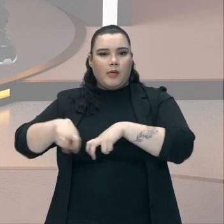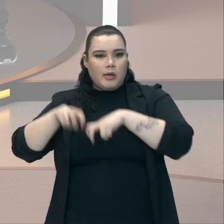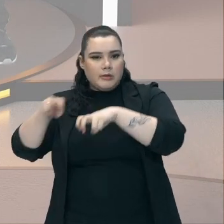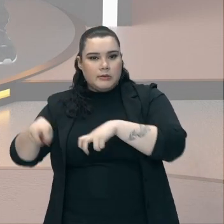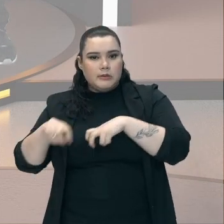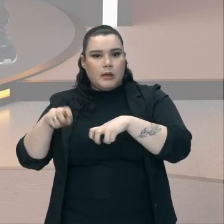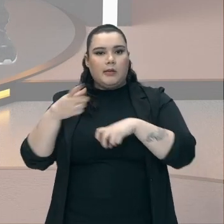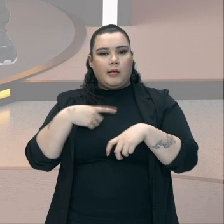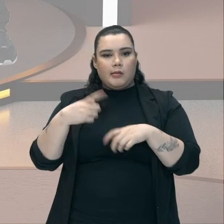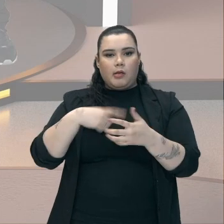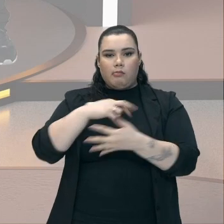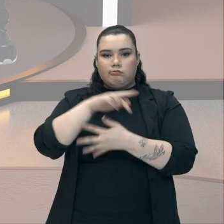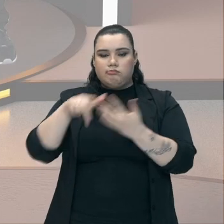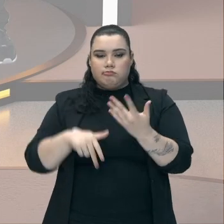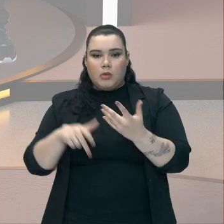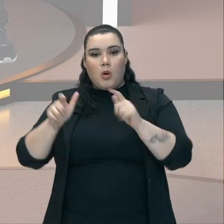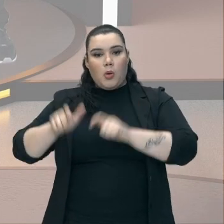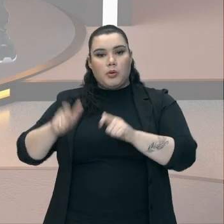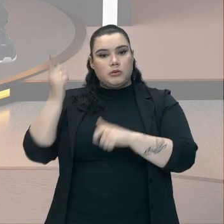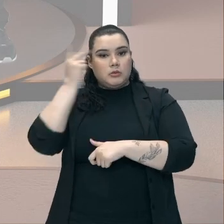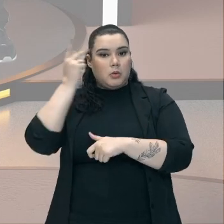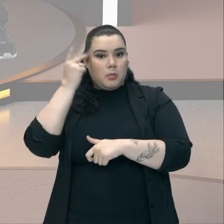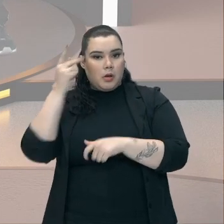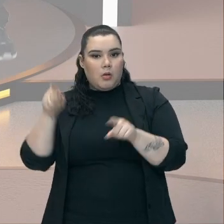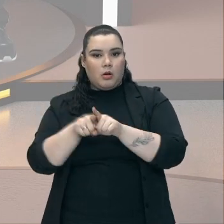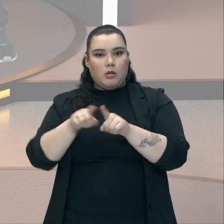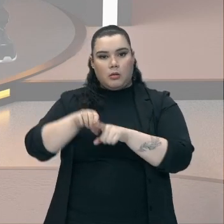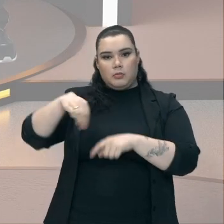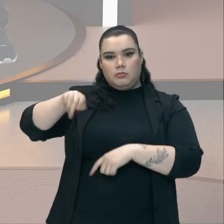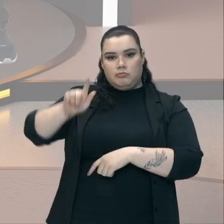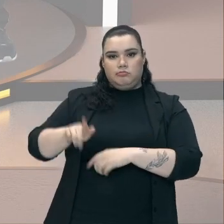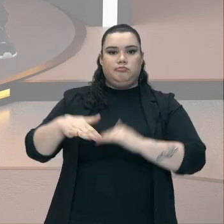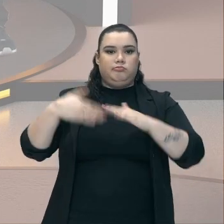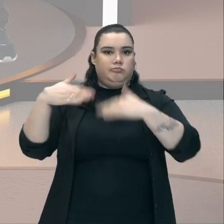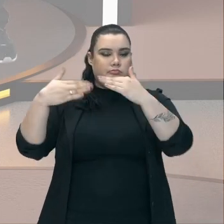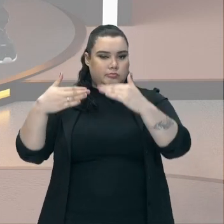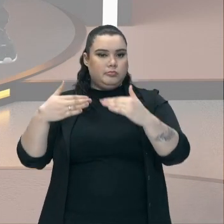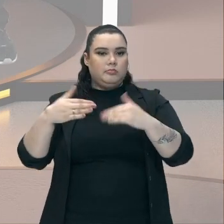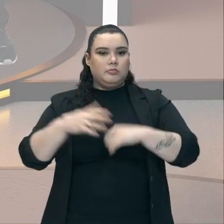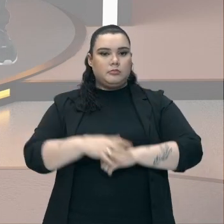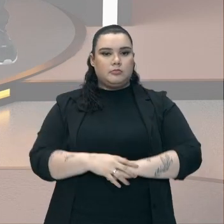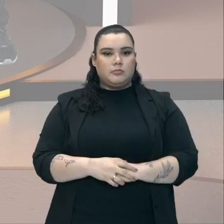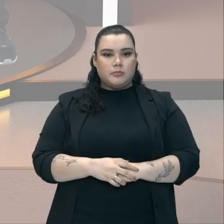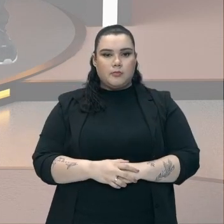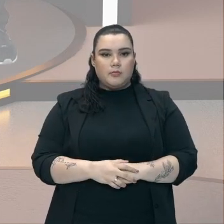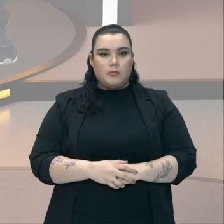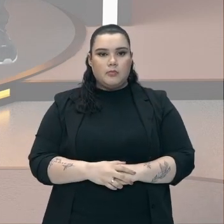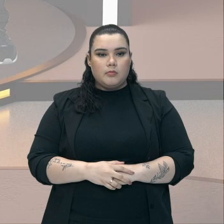agrícolas Diversos Em São Paulo E em Minas Gerais Vamos adiante gente